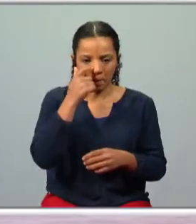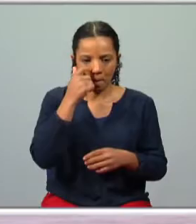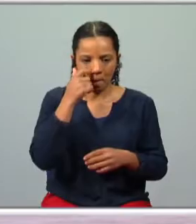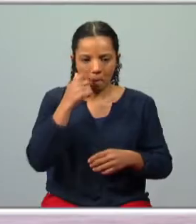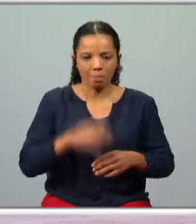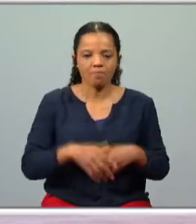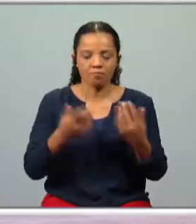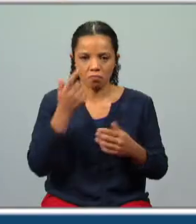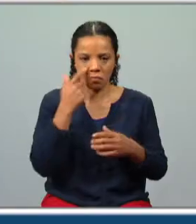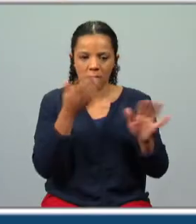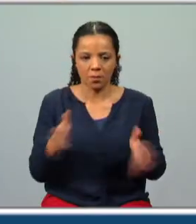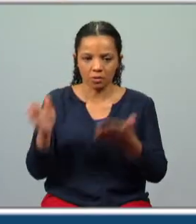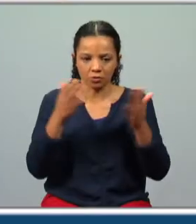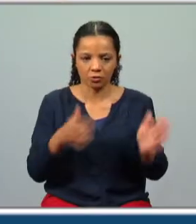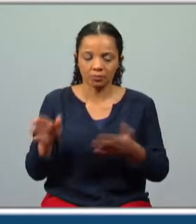Vamos então por partes.